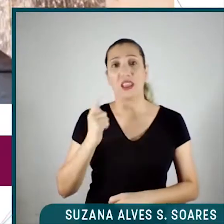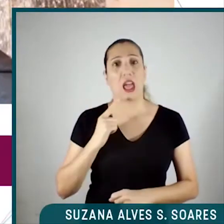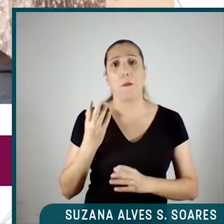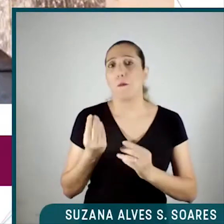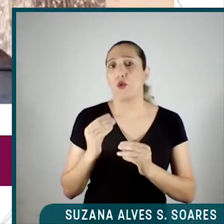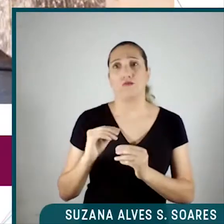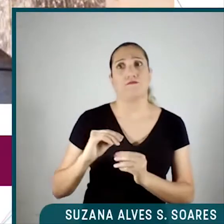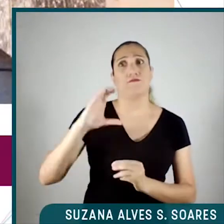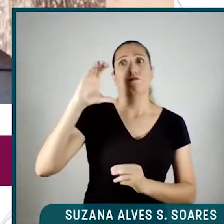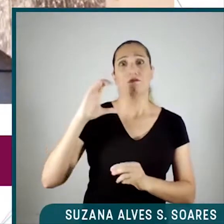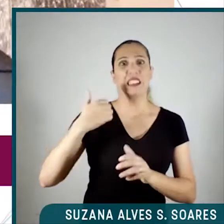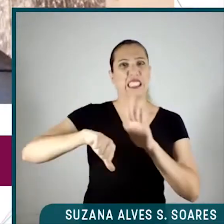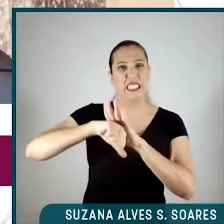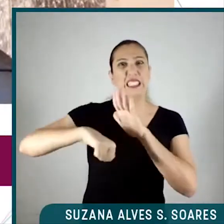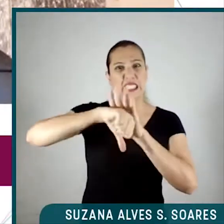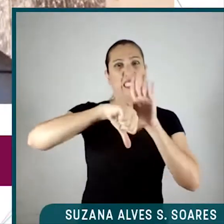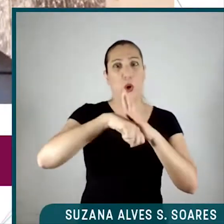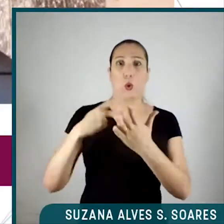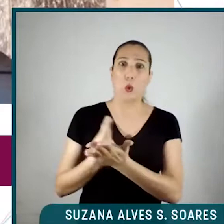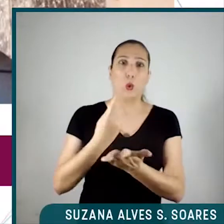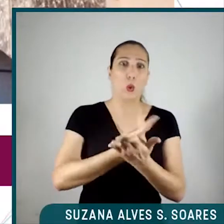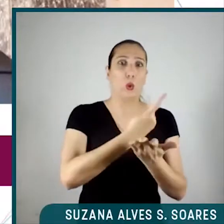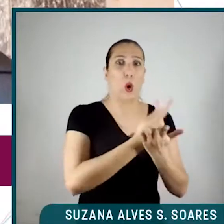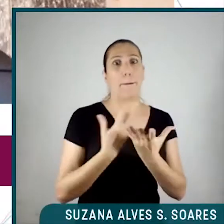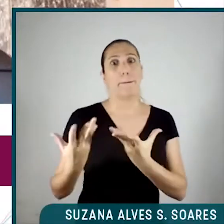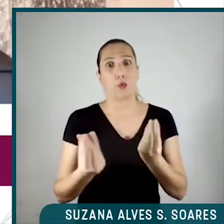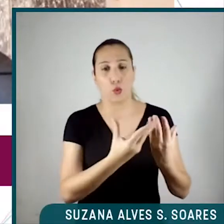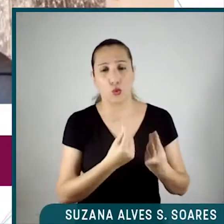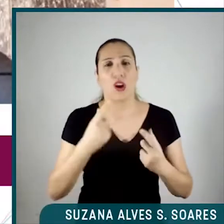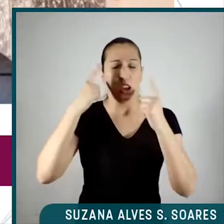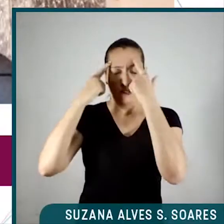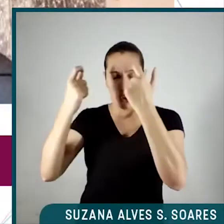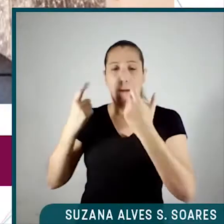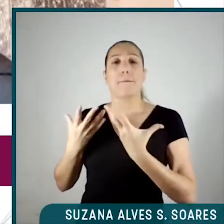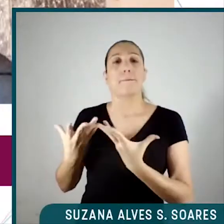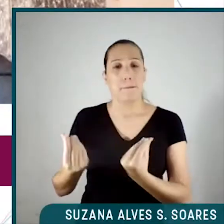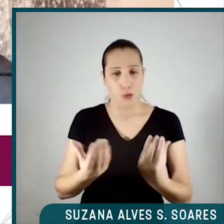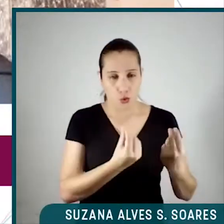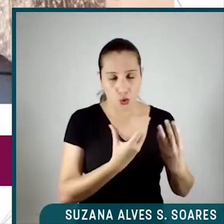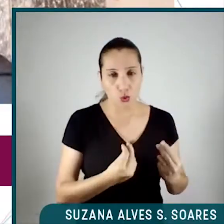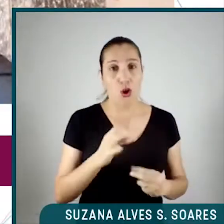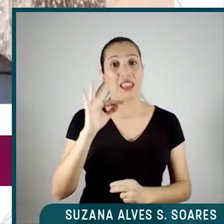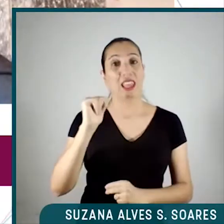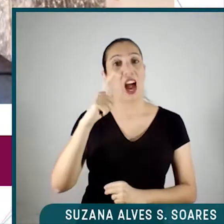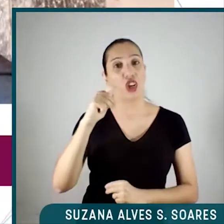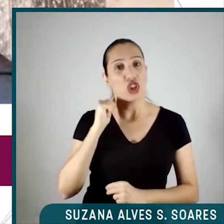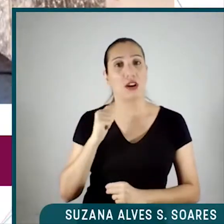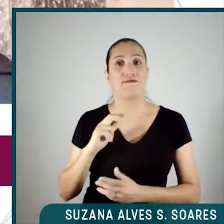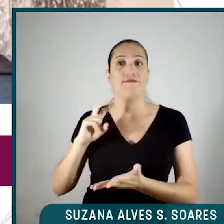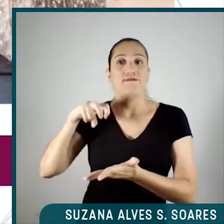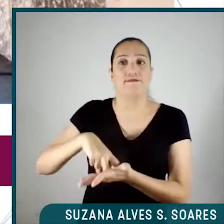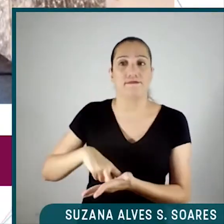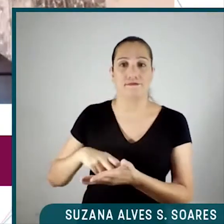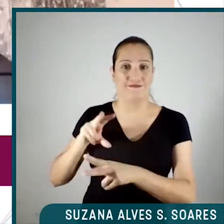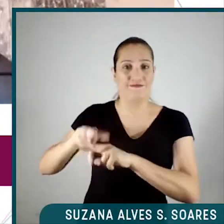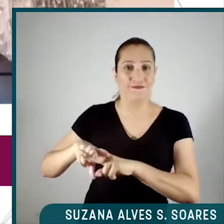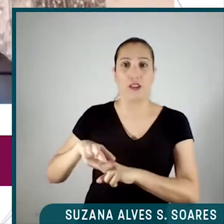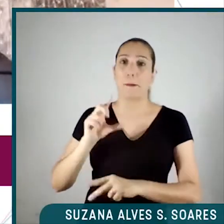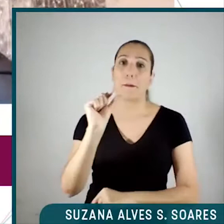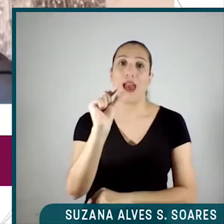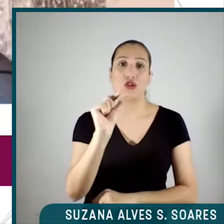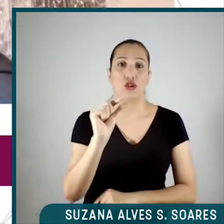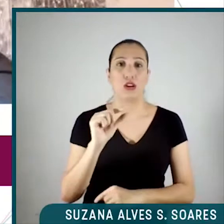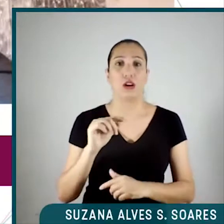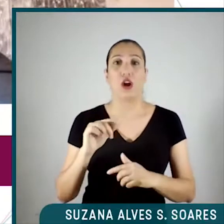criminalidade, criminalidade violenta, a taxa de punição é baixa, ou seja, nós não temos